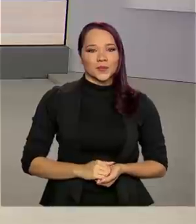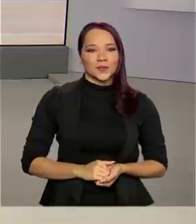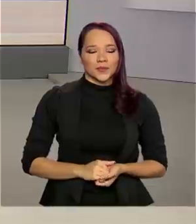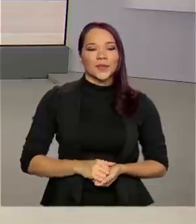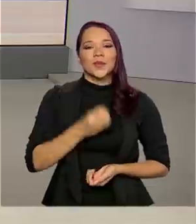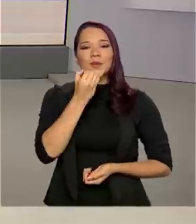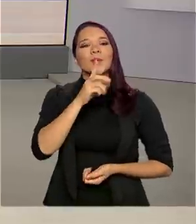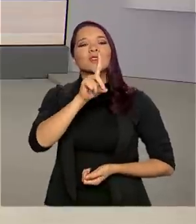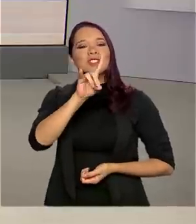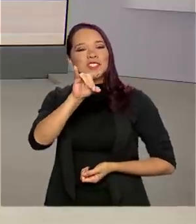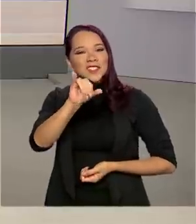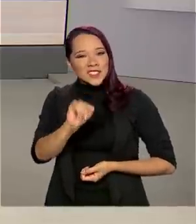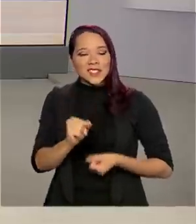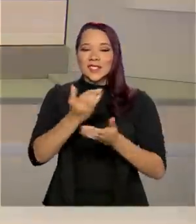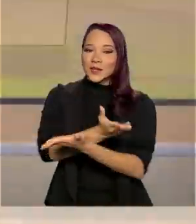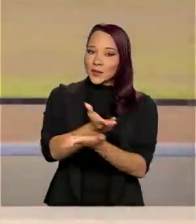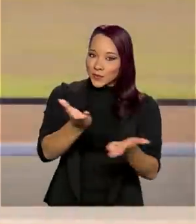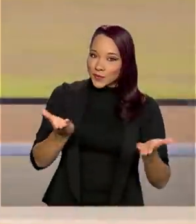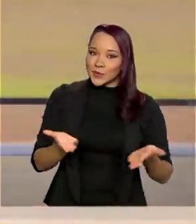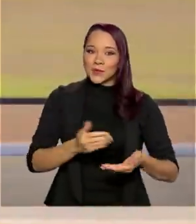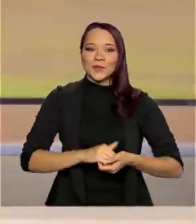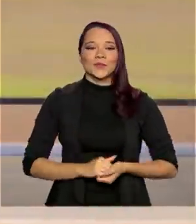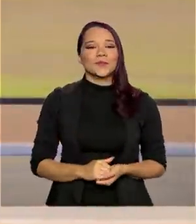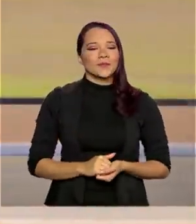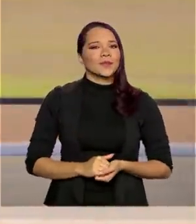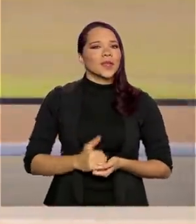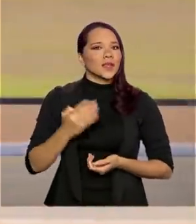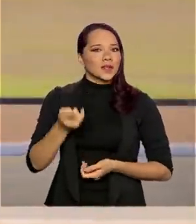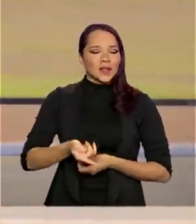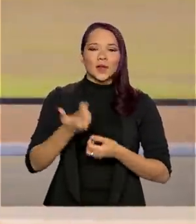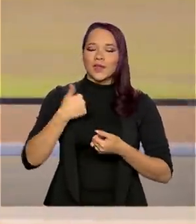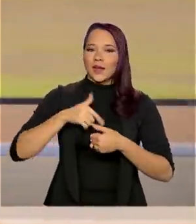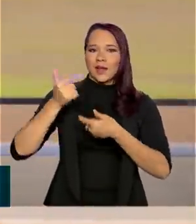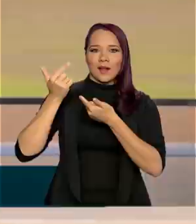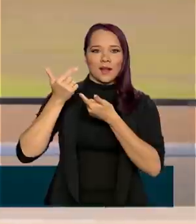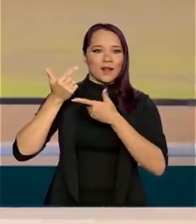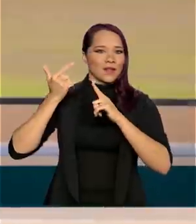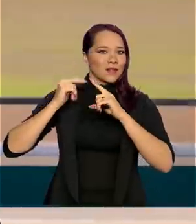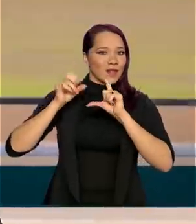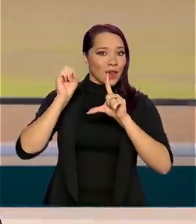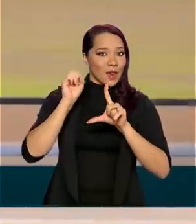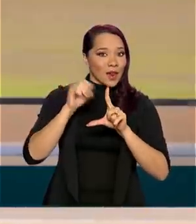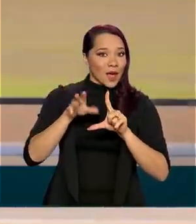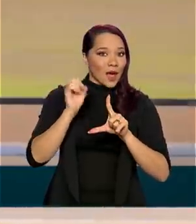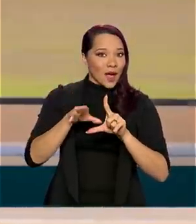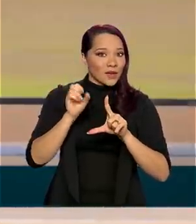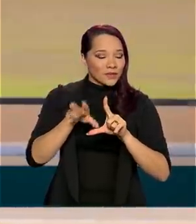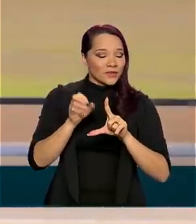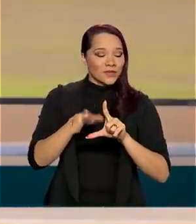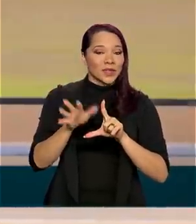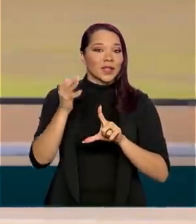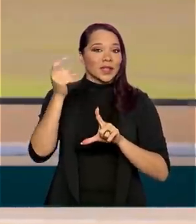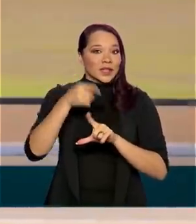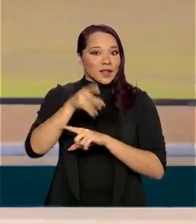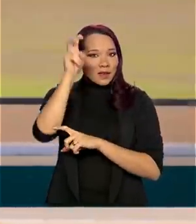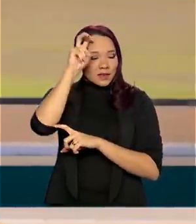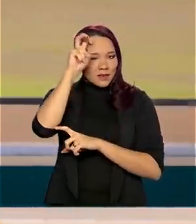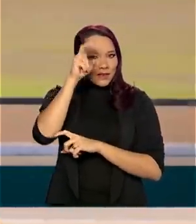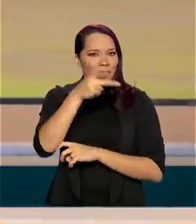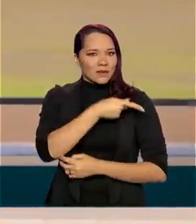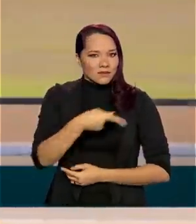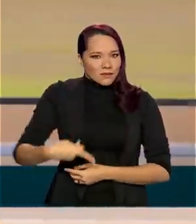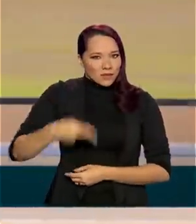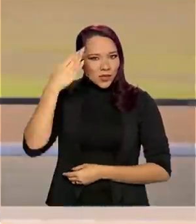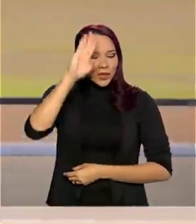Bom dia, Renata, bom dia a todos. Na tradicional live desta quinta-feira, nas redes sociais, o presidente Jair Bolsonaro disse